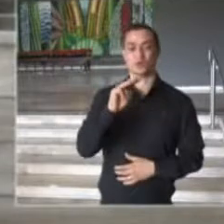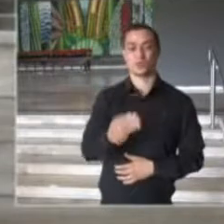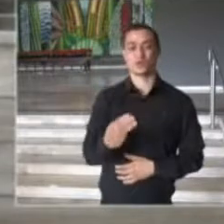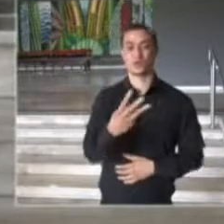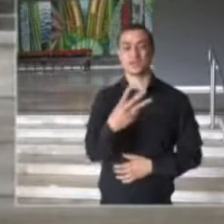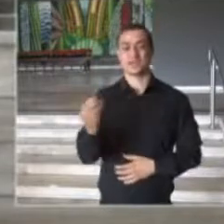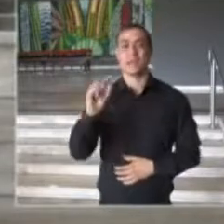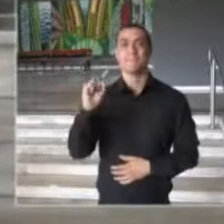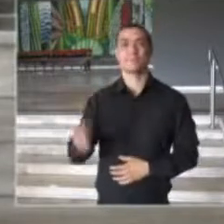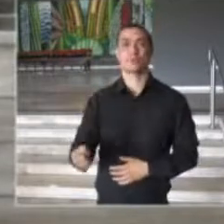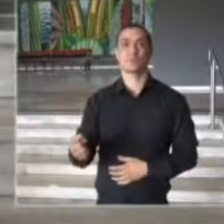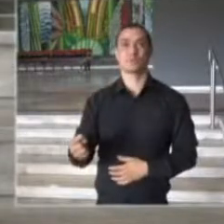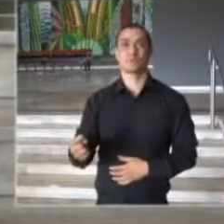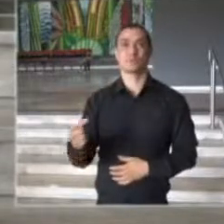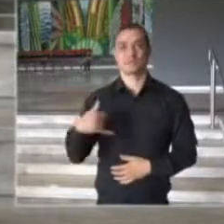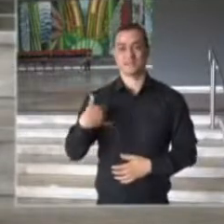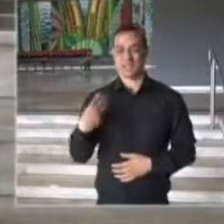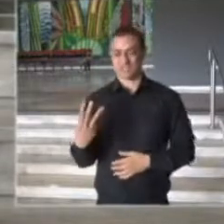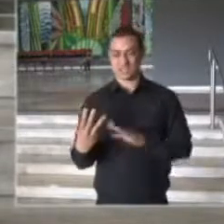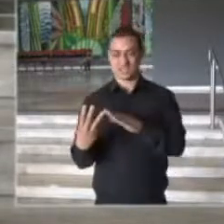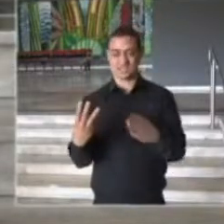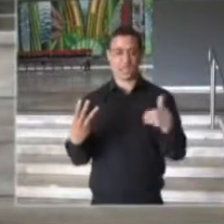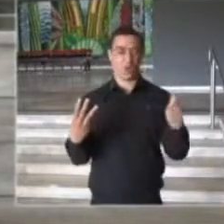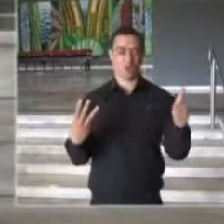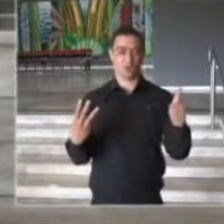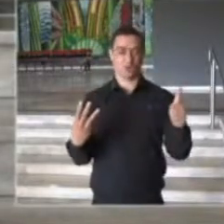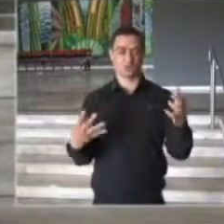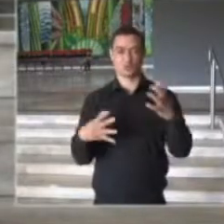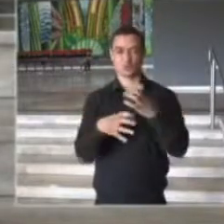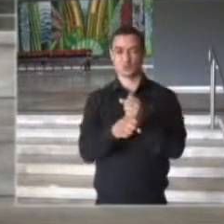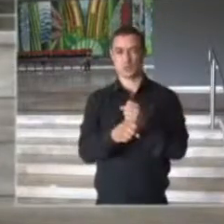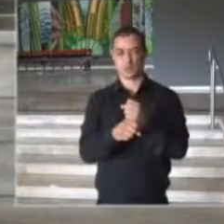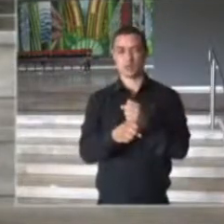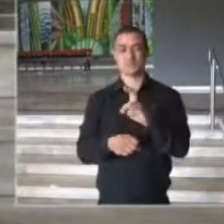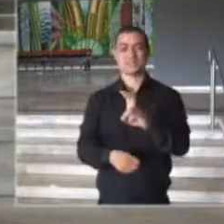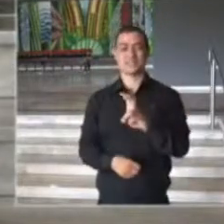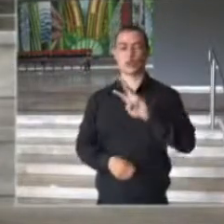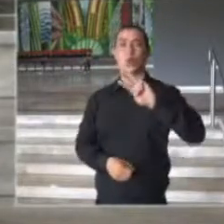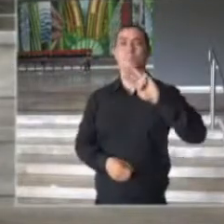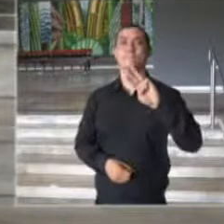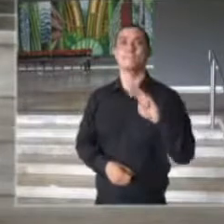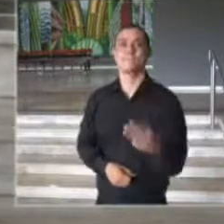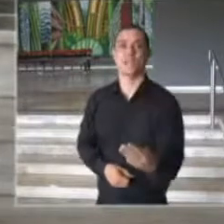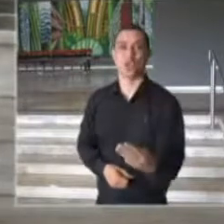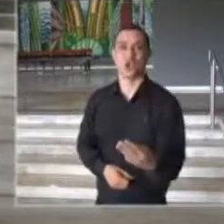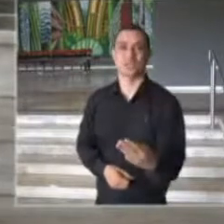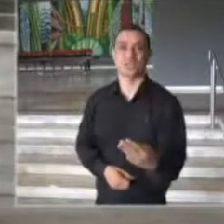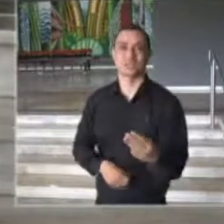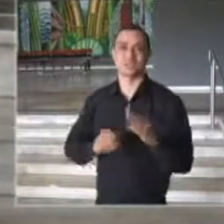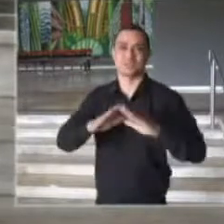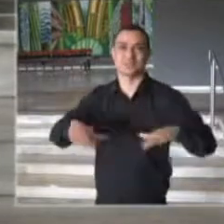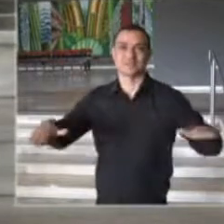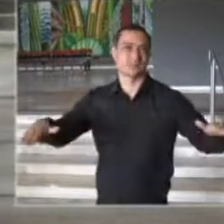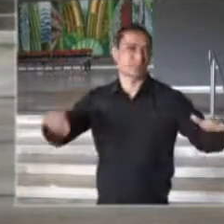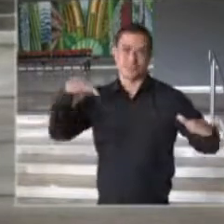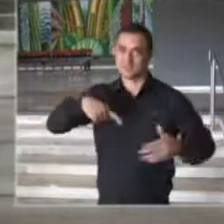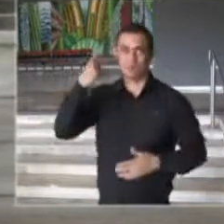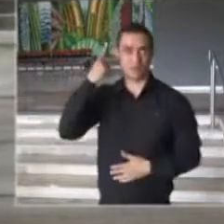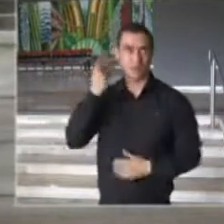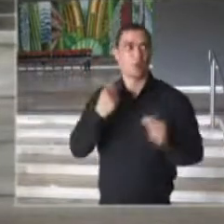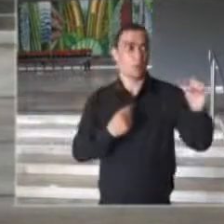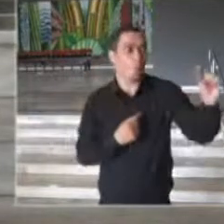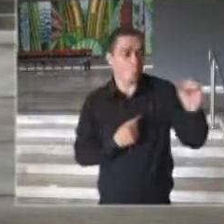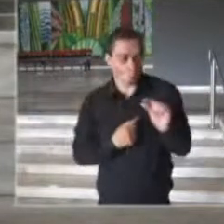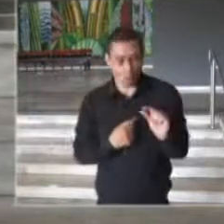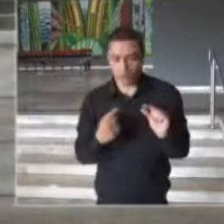crianças. E na faixa de 3 a 11 anos, sobe para 5 milhões e 600 mil doses. É um